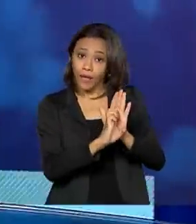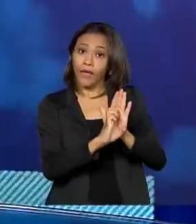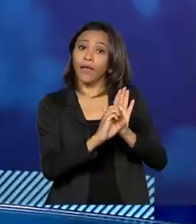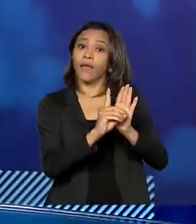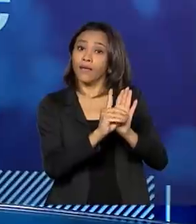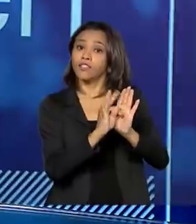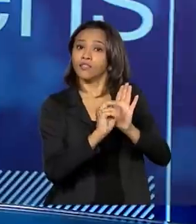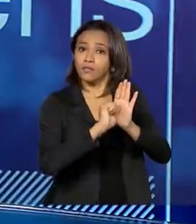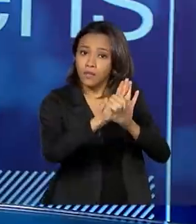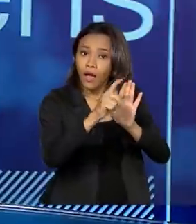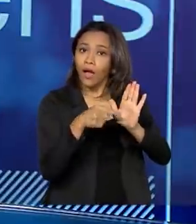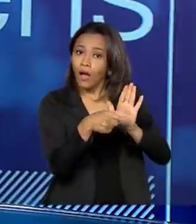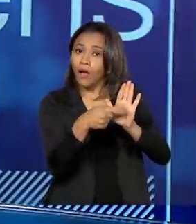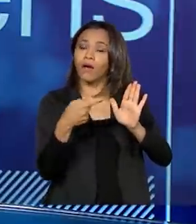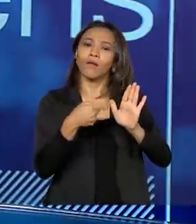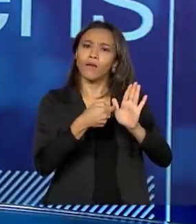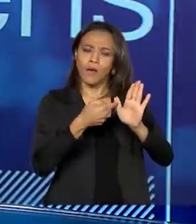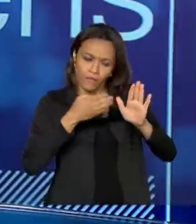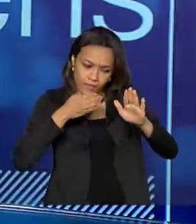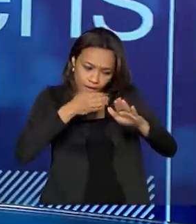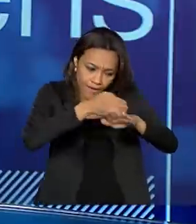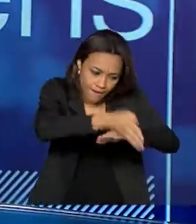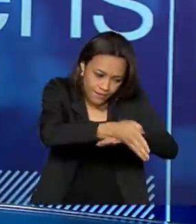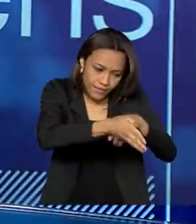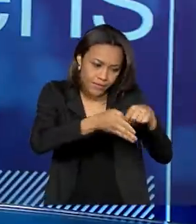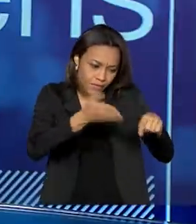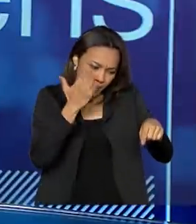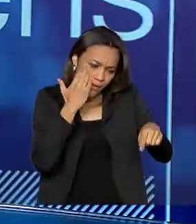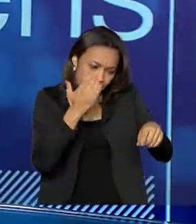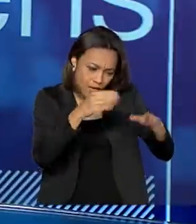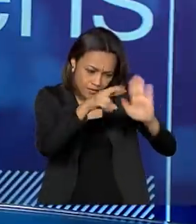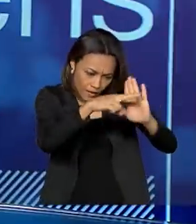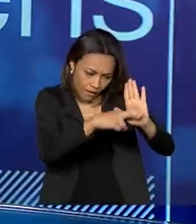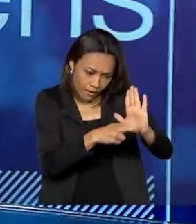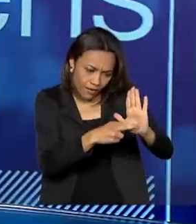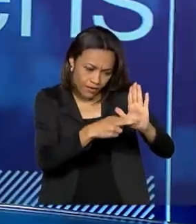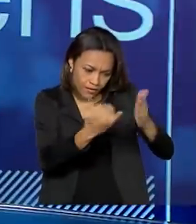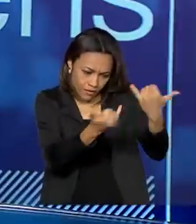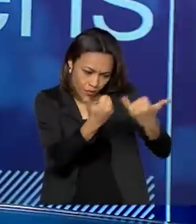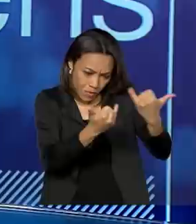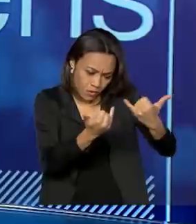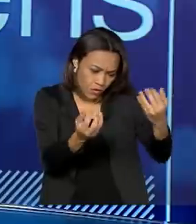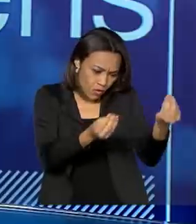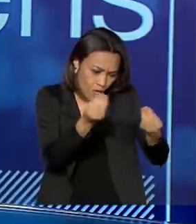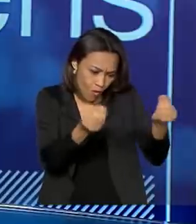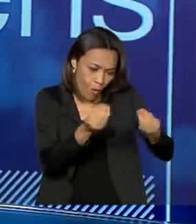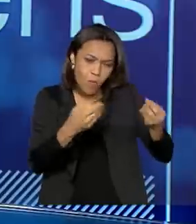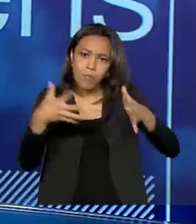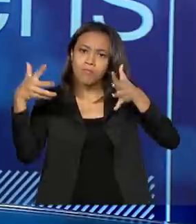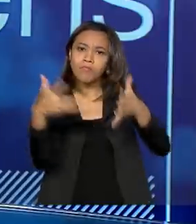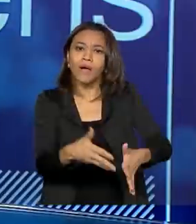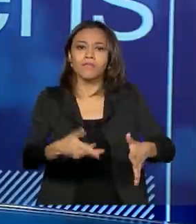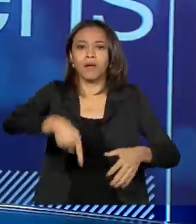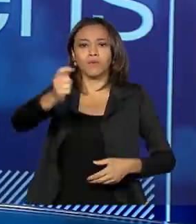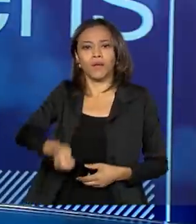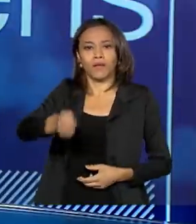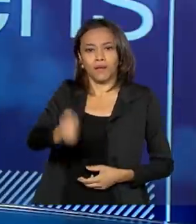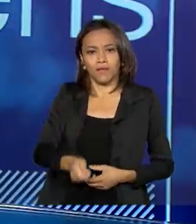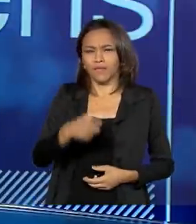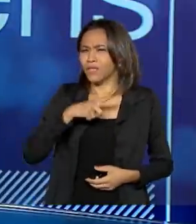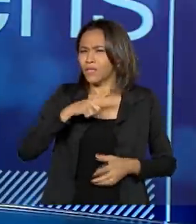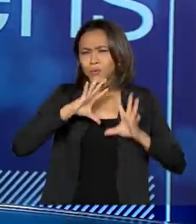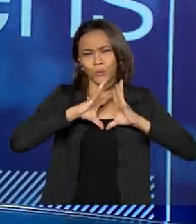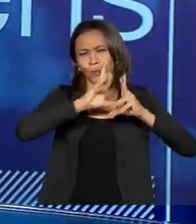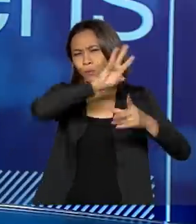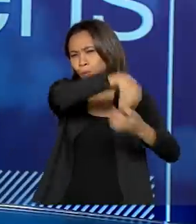poder entrar diretamente no edital do leiloeiro e dar o lance para participar do leilão. Então, lá está todas as